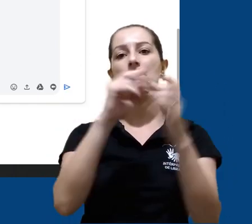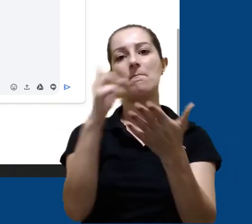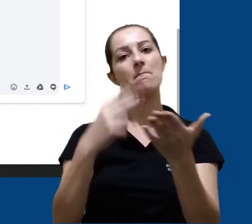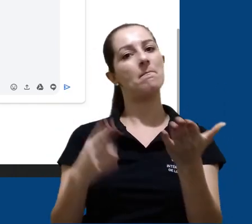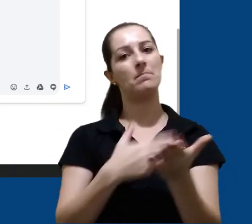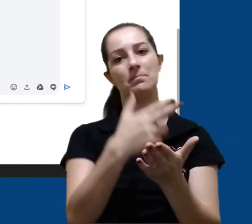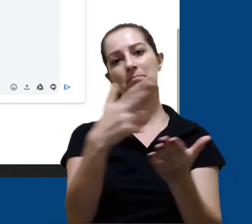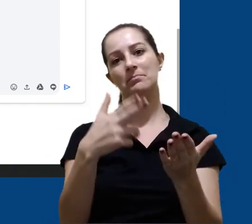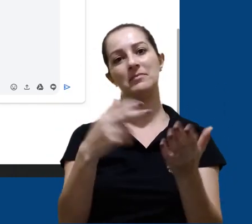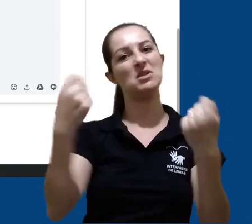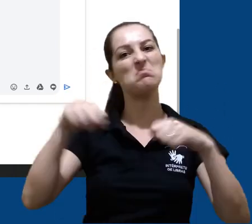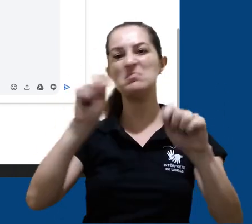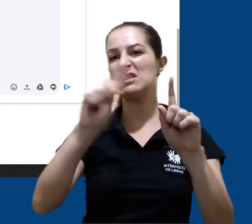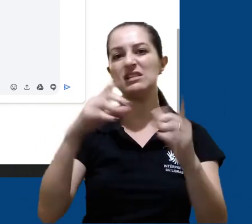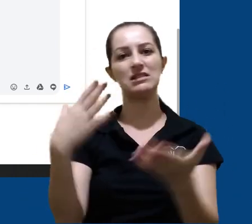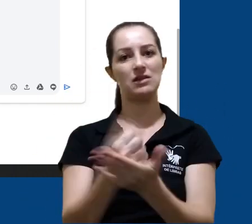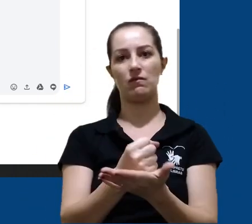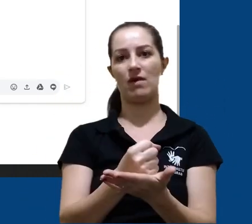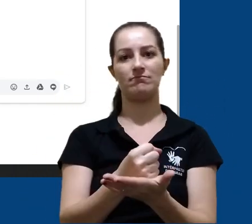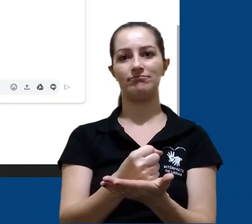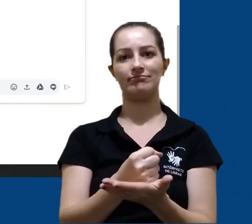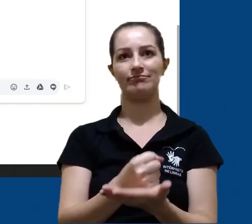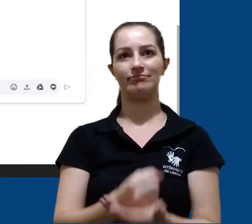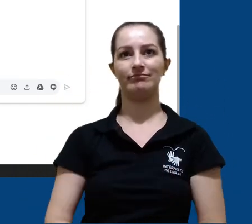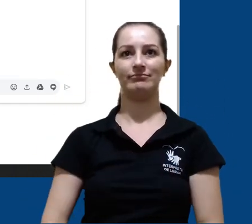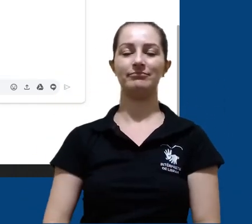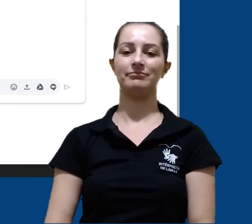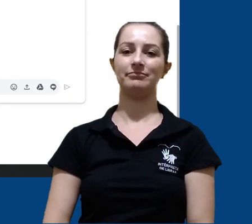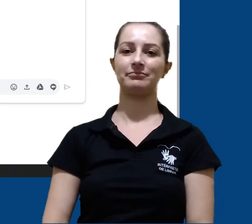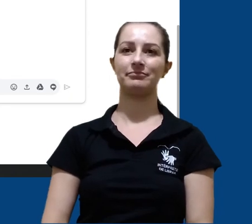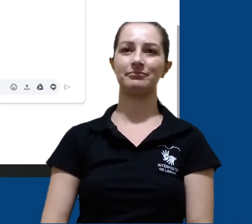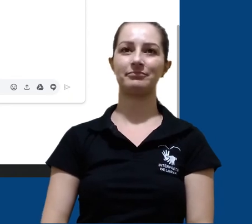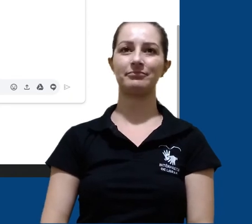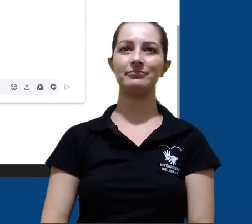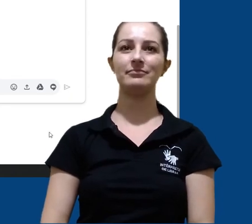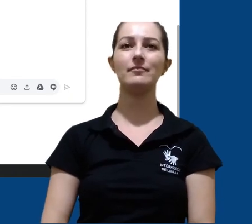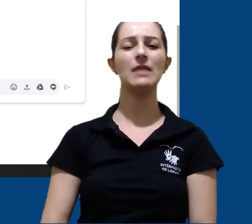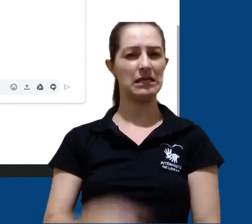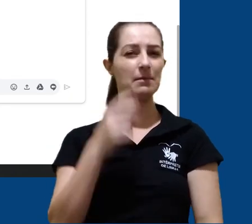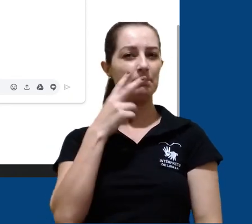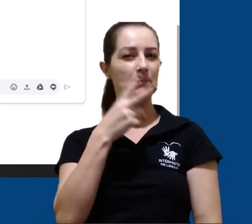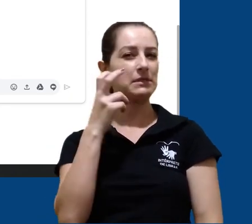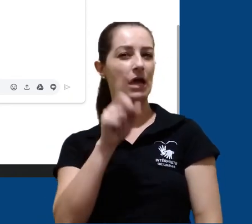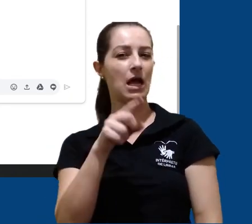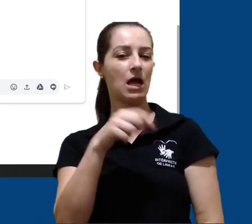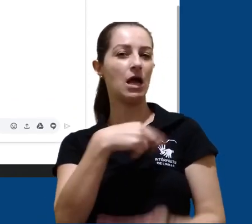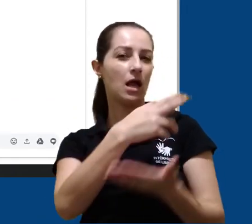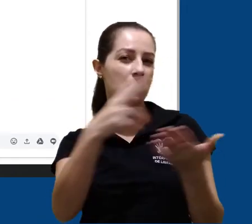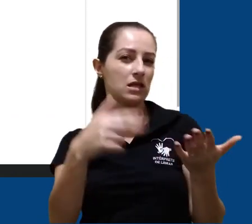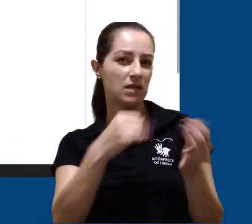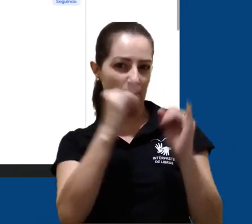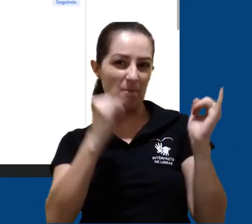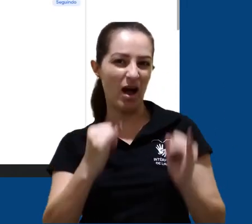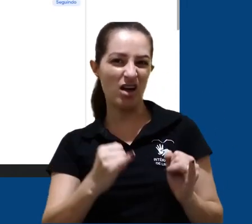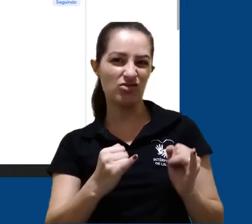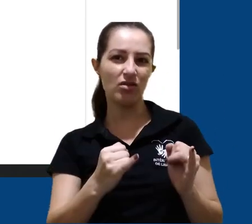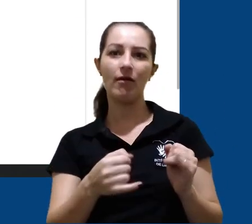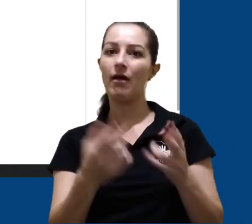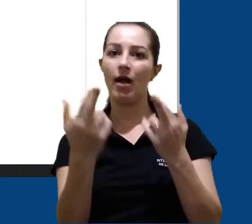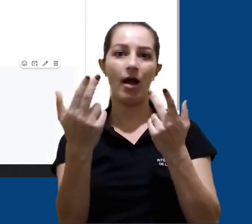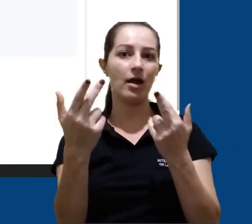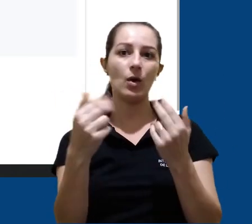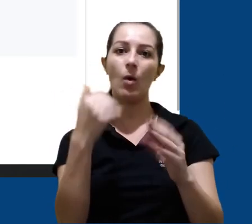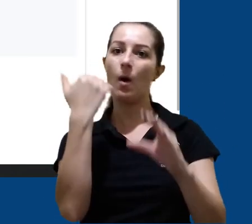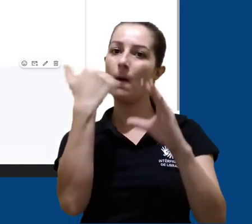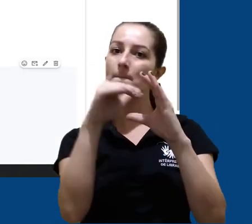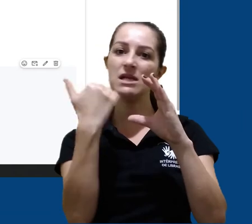imagem de forma direta sem precisar salvar no seu computador. Note que as imagens que foram enviadas aparecem